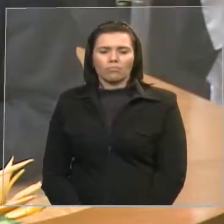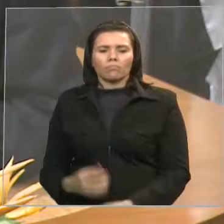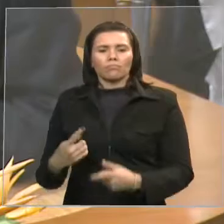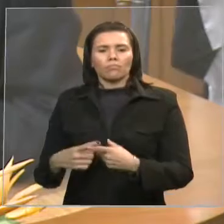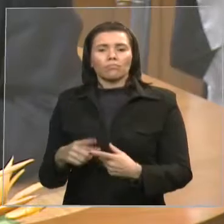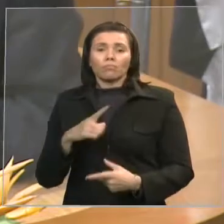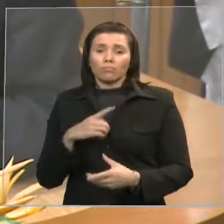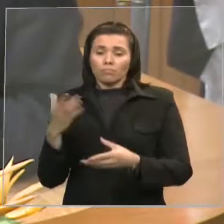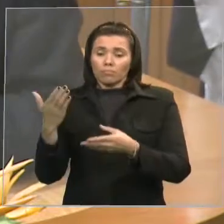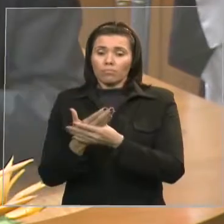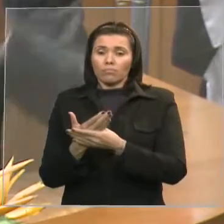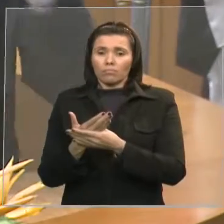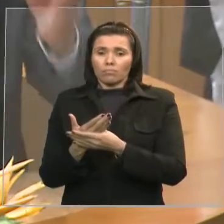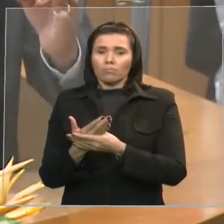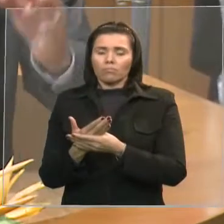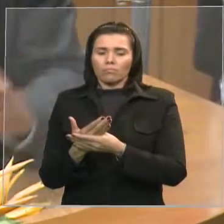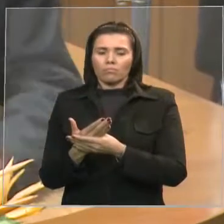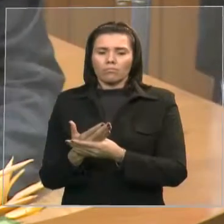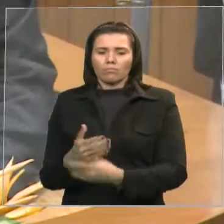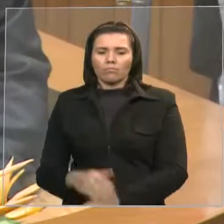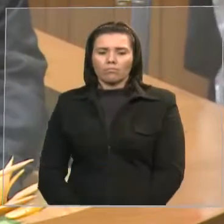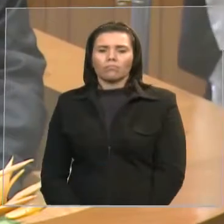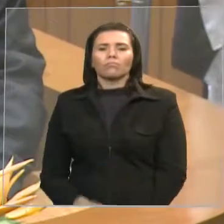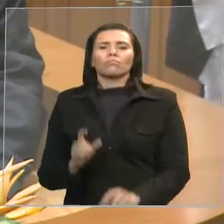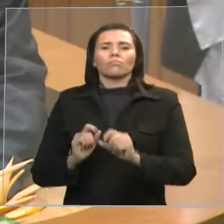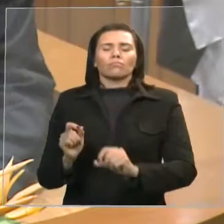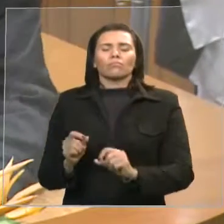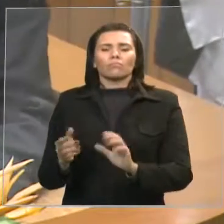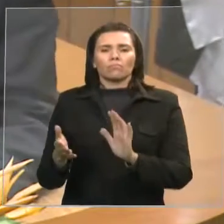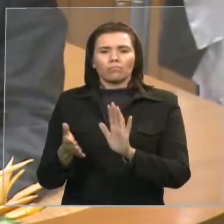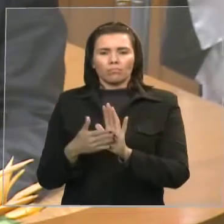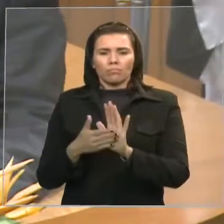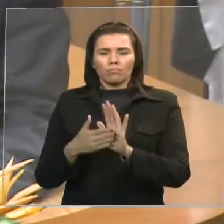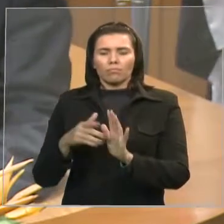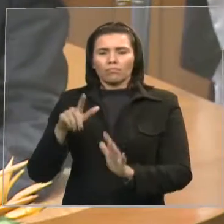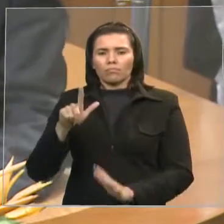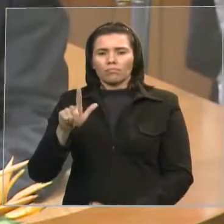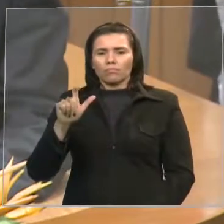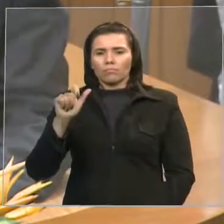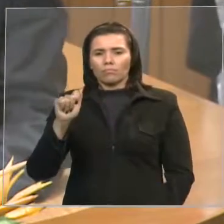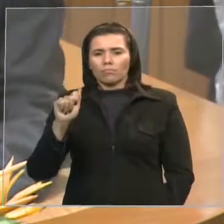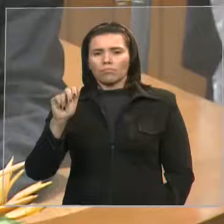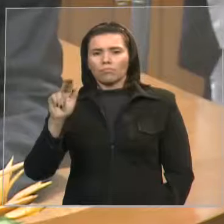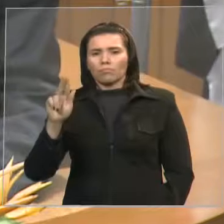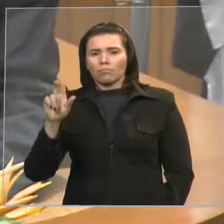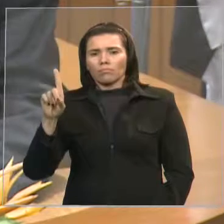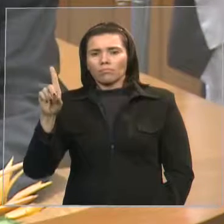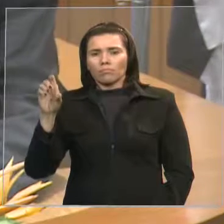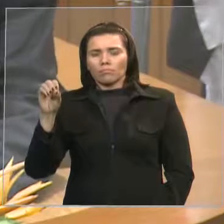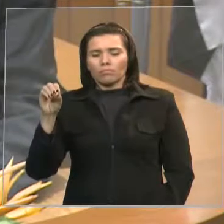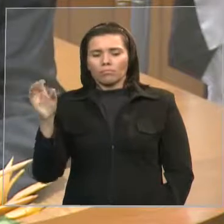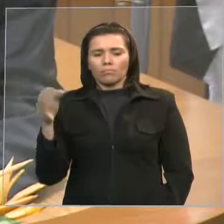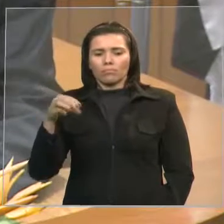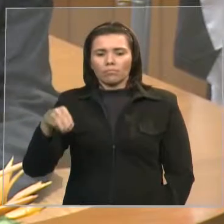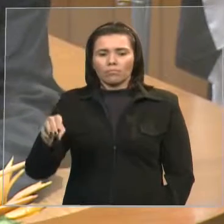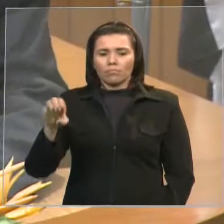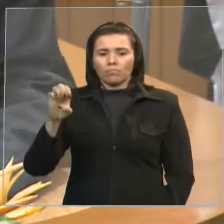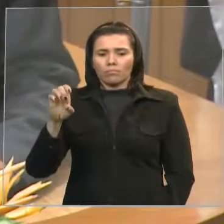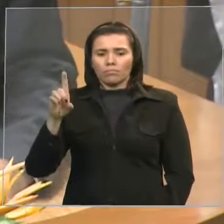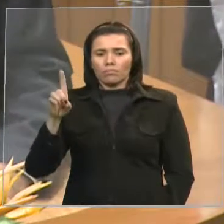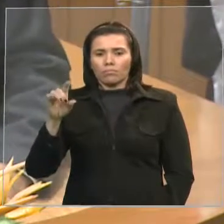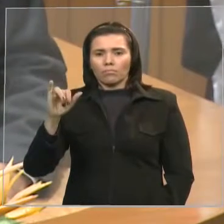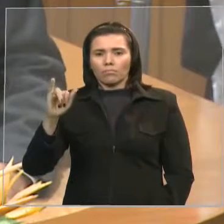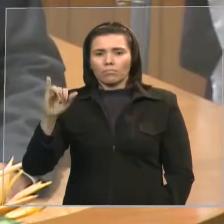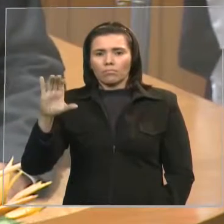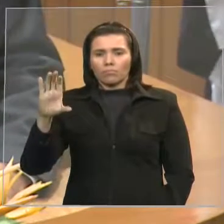um laudo médico comprovando atestando a capacidade plena do